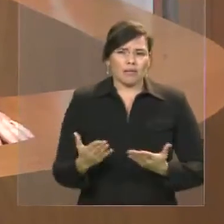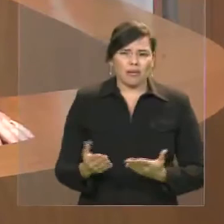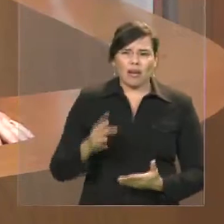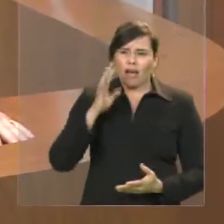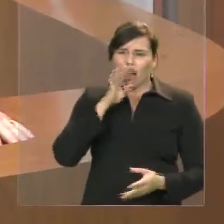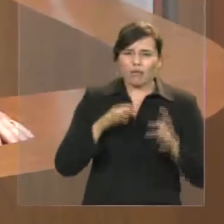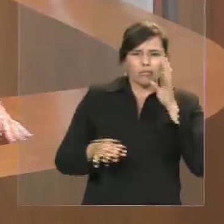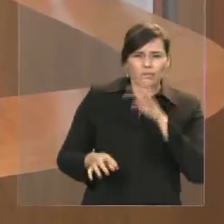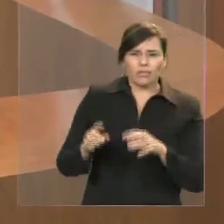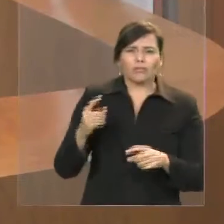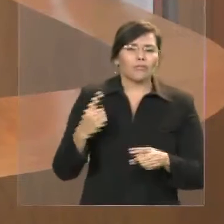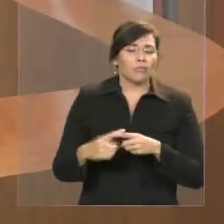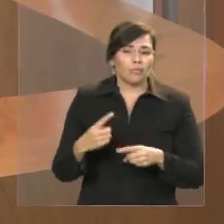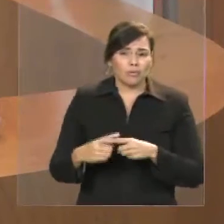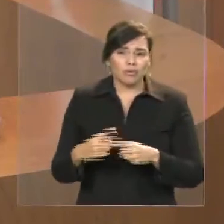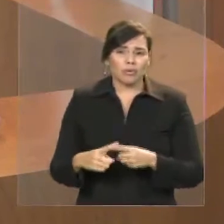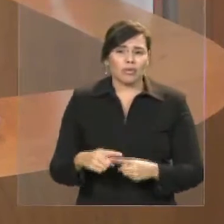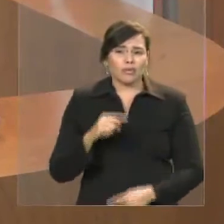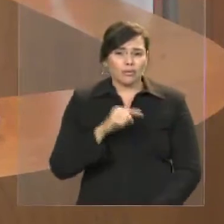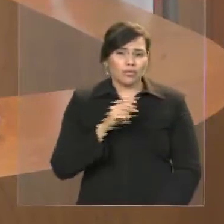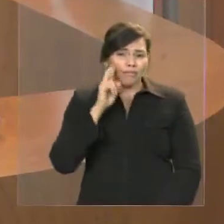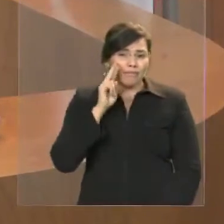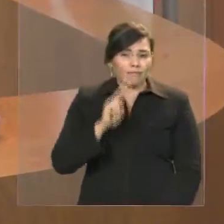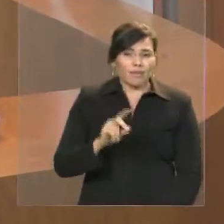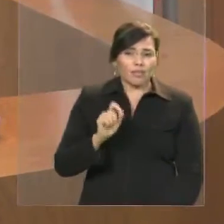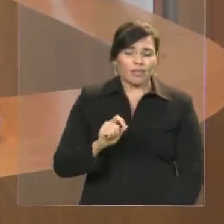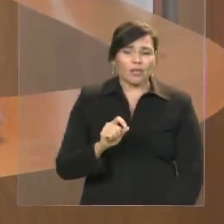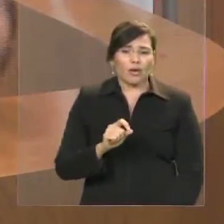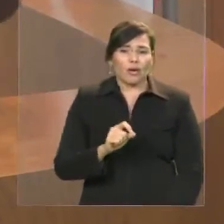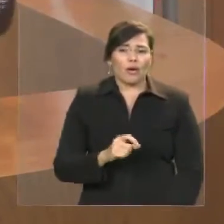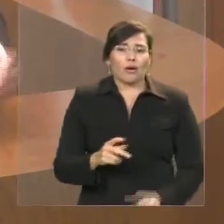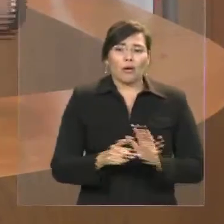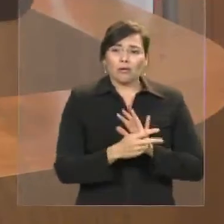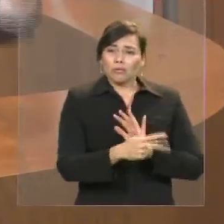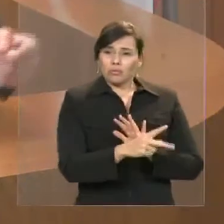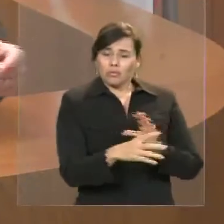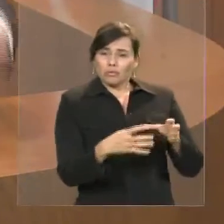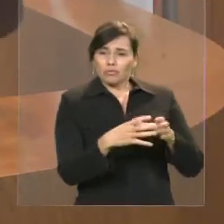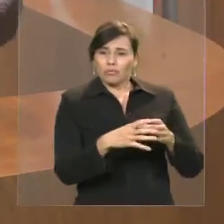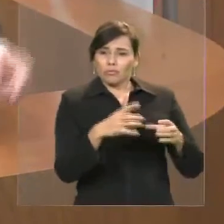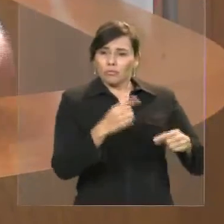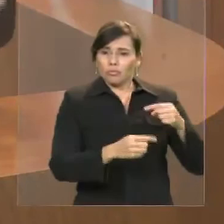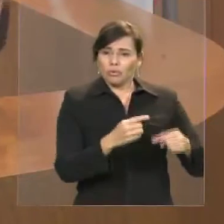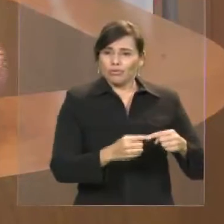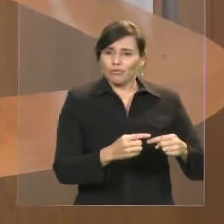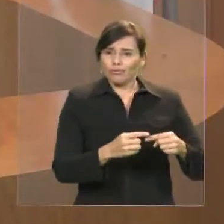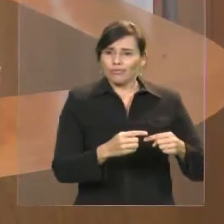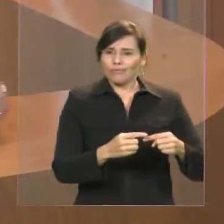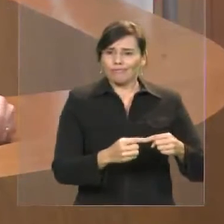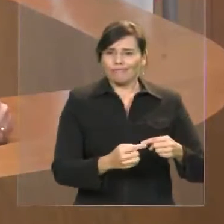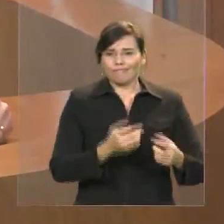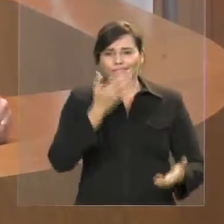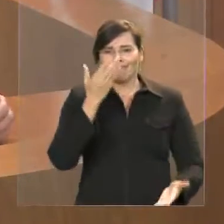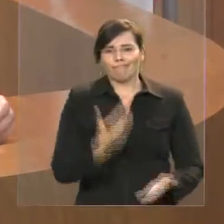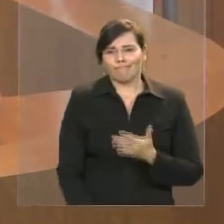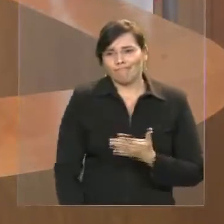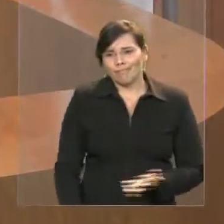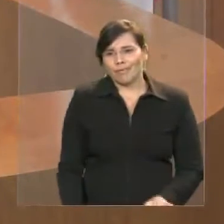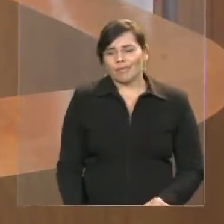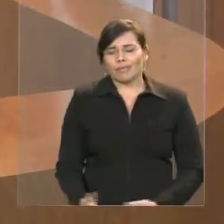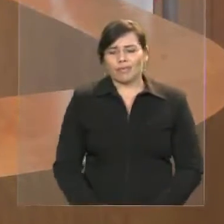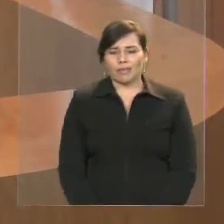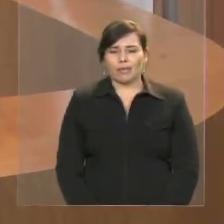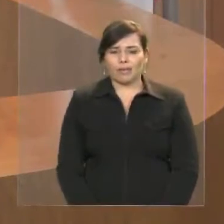uma derrota eleitoral, os avanços que tem na cidade. A cidade, a quantidade de obras e benefícios do prefeito, que prefeito